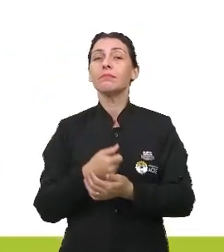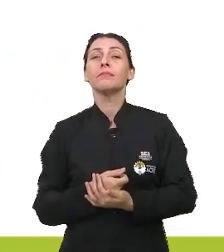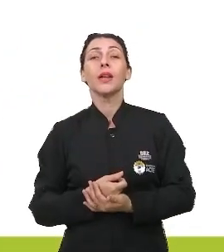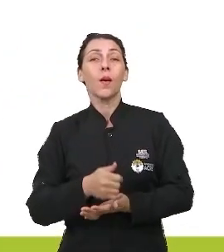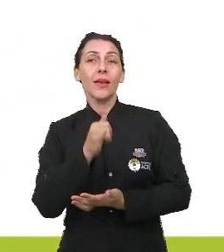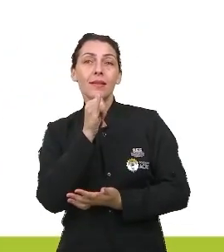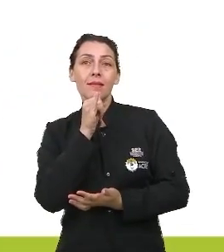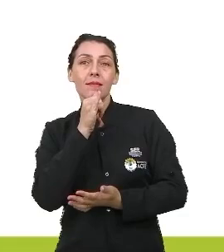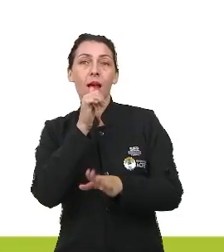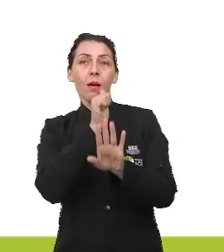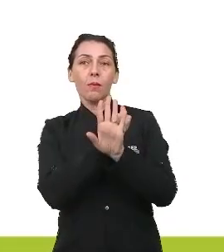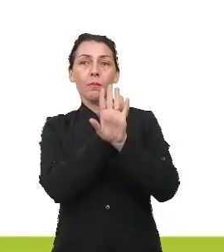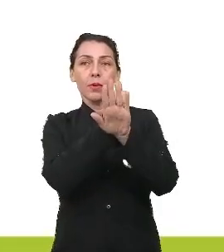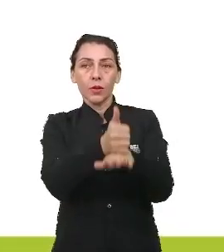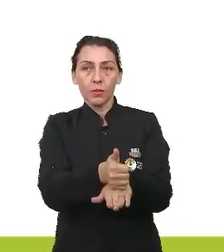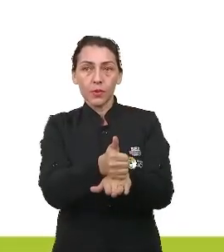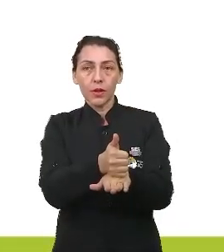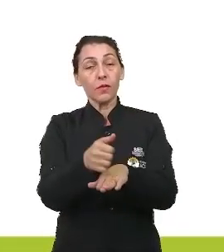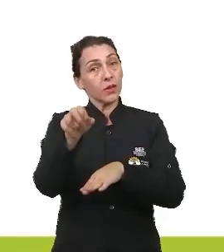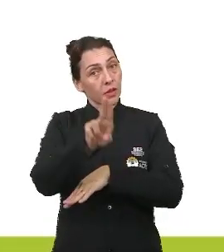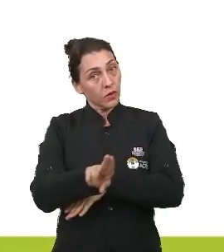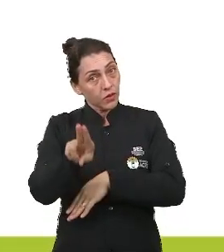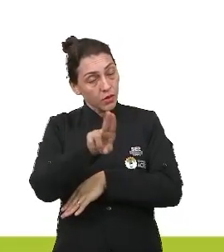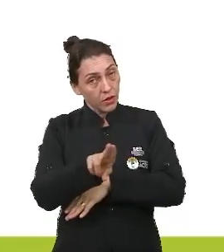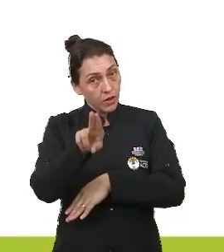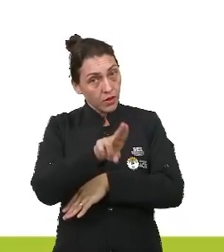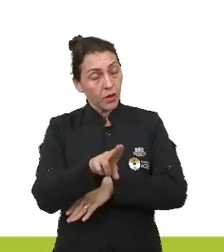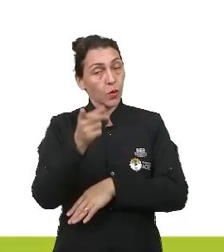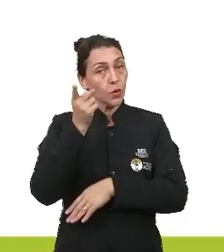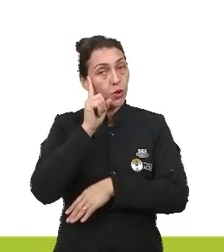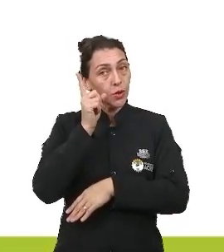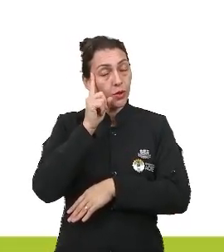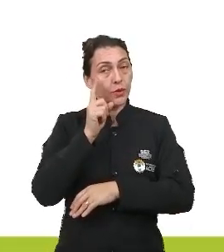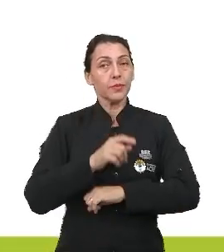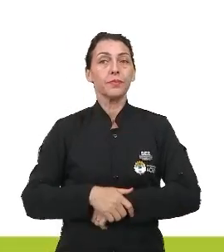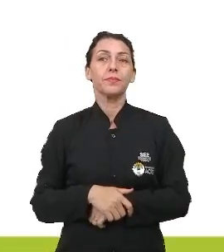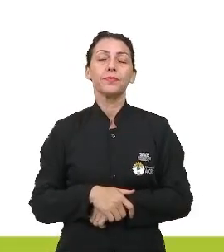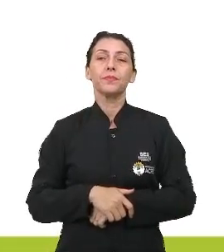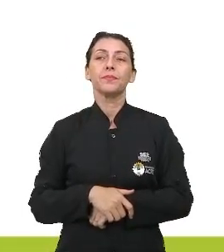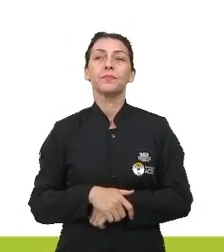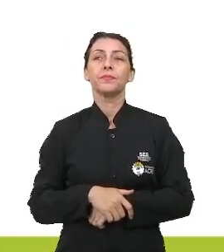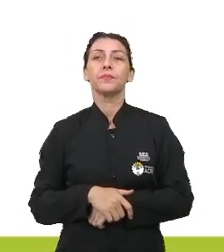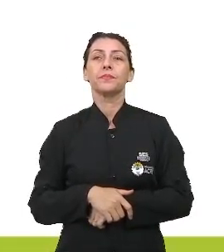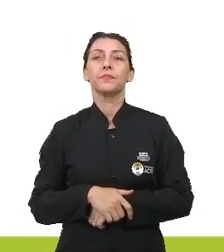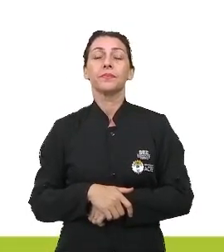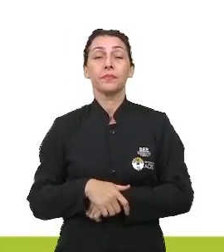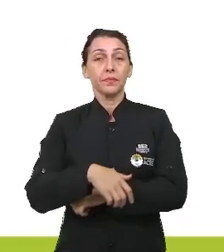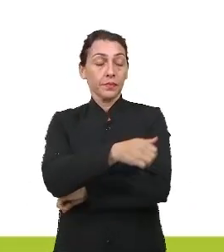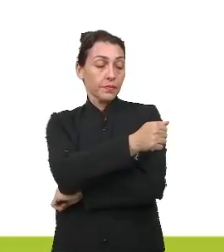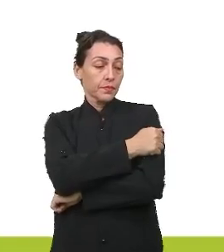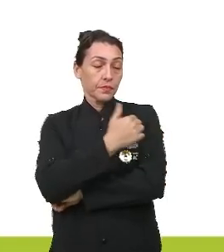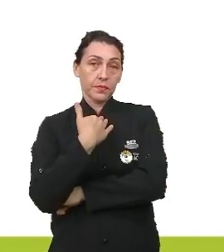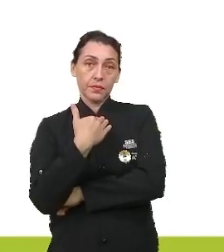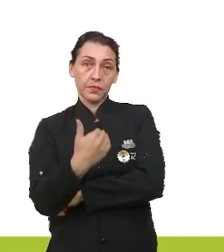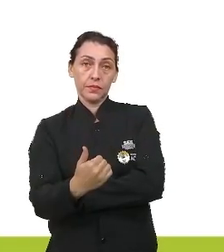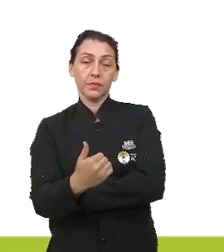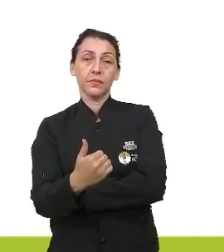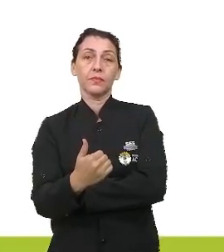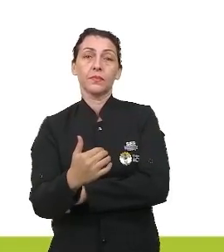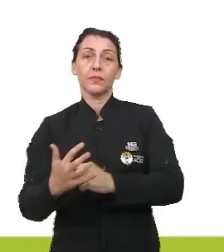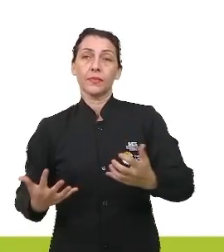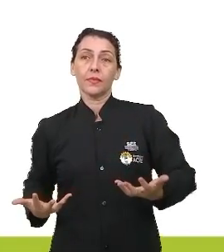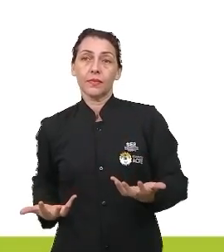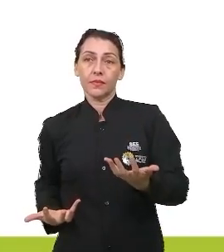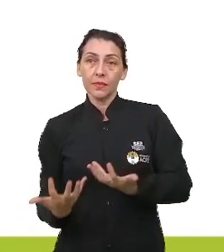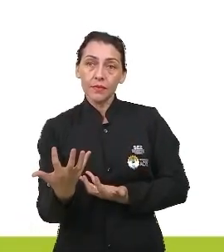exemplo de uma metonímia que você utiliza aí no seu dia a dia. No caso, quando os alunos me chamam de Wolverine,